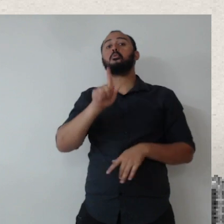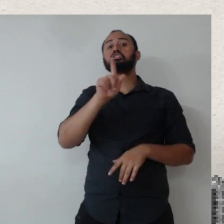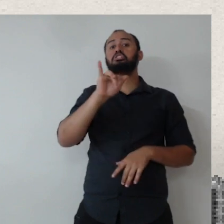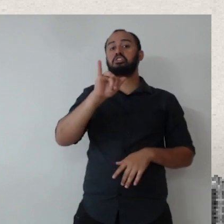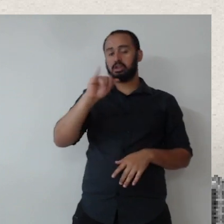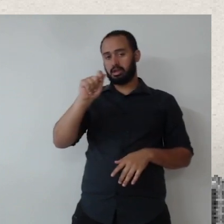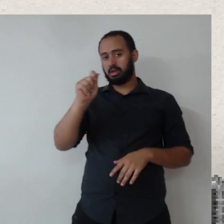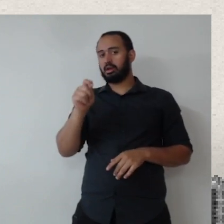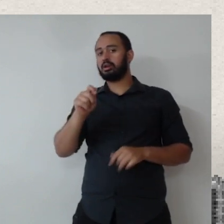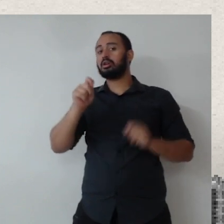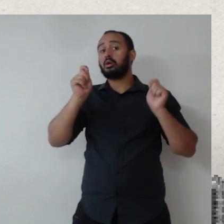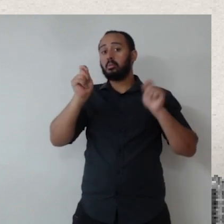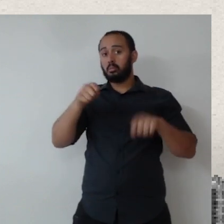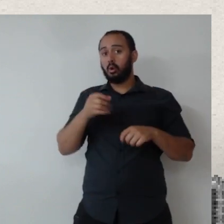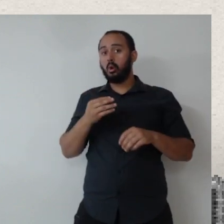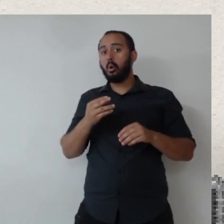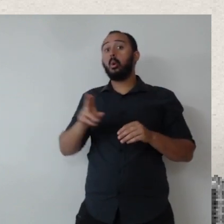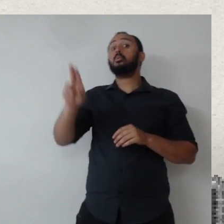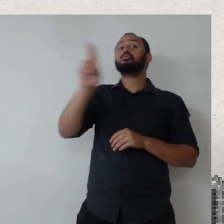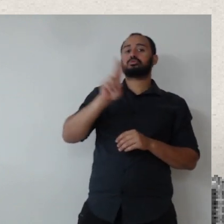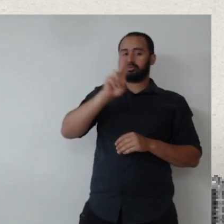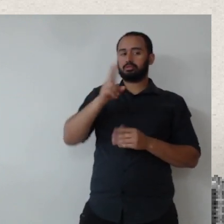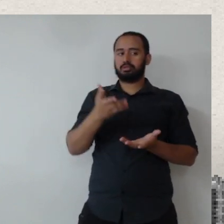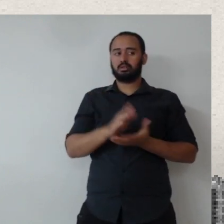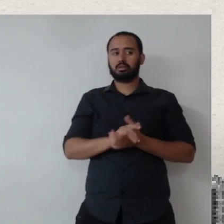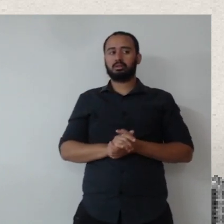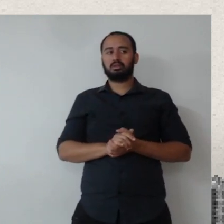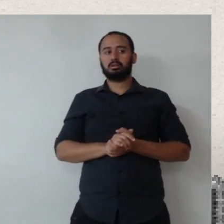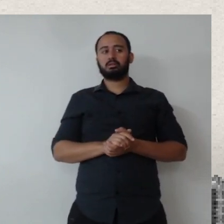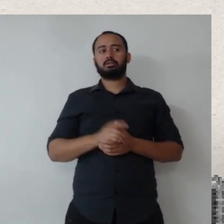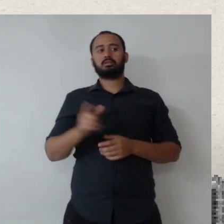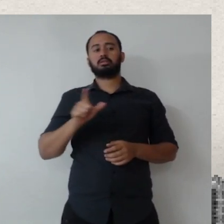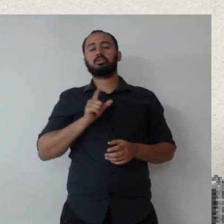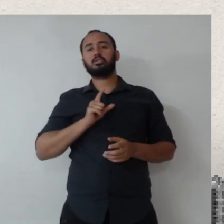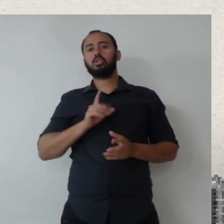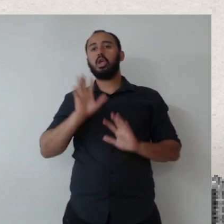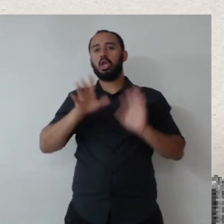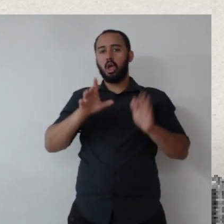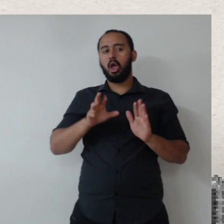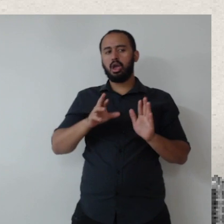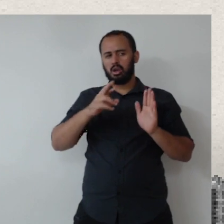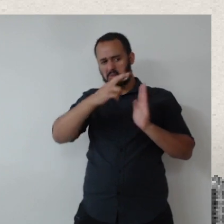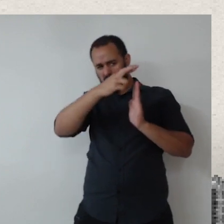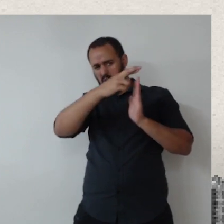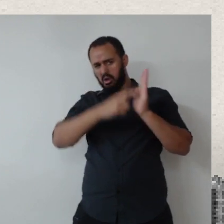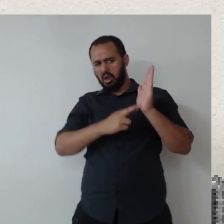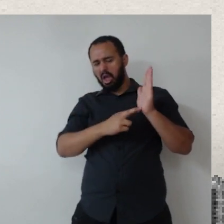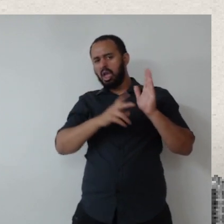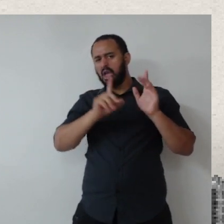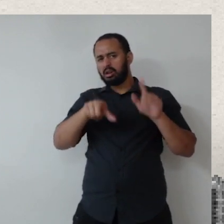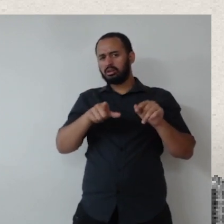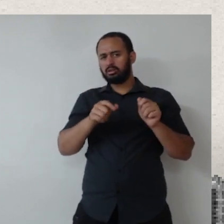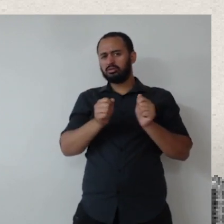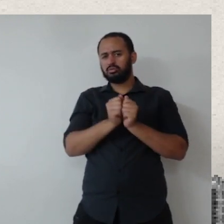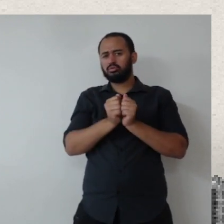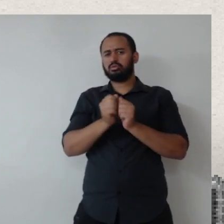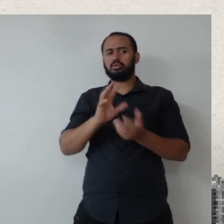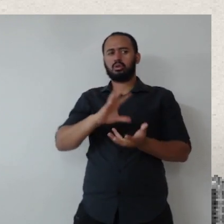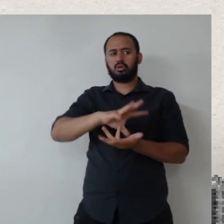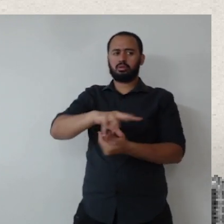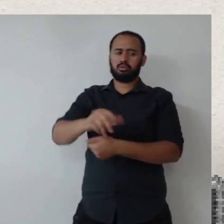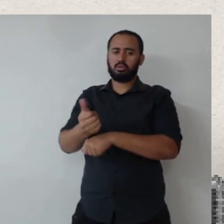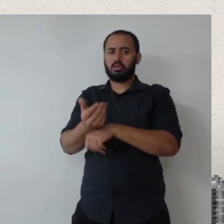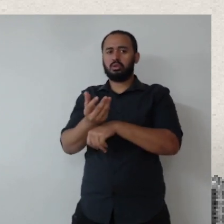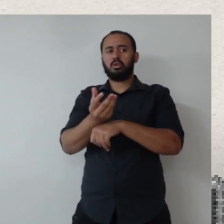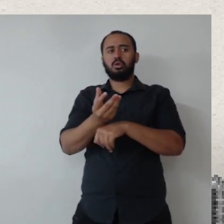alguns guias que a gente pode beber da fonte que tem esses critérios de sustentabilidade que possam auxiliar na elaboração do